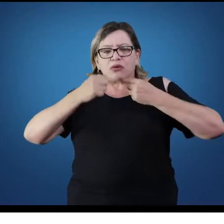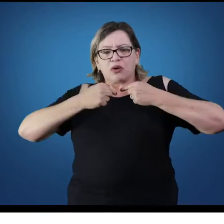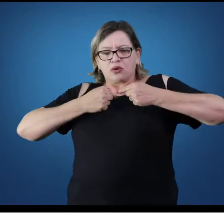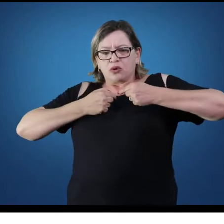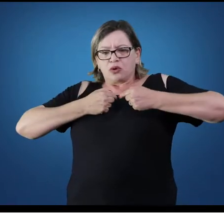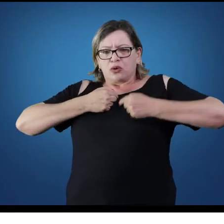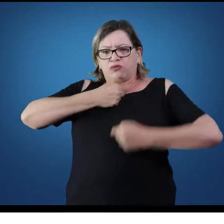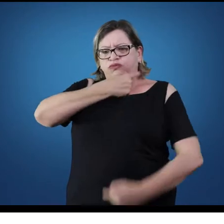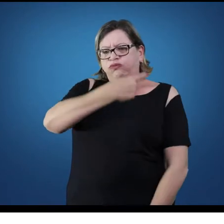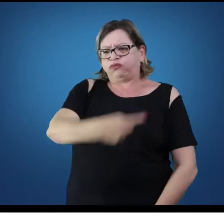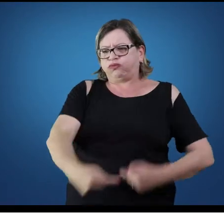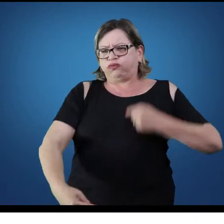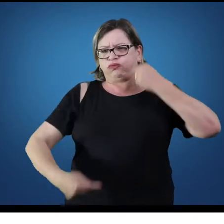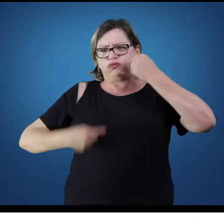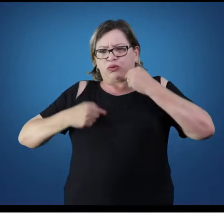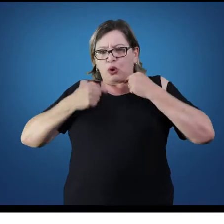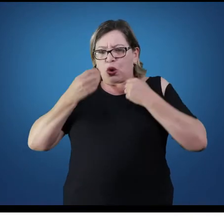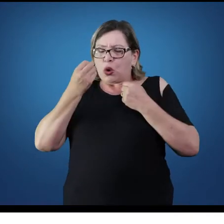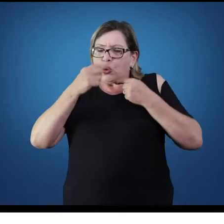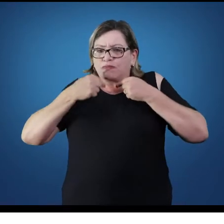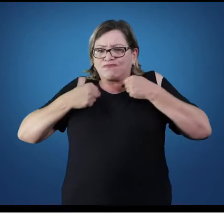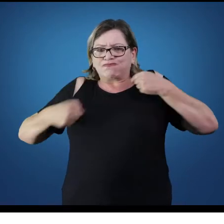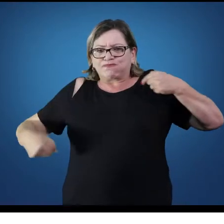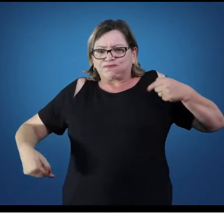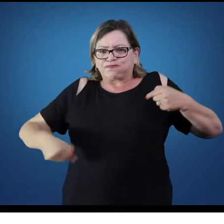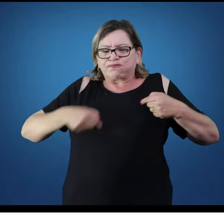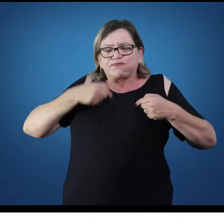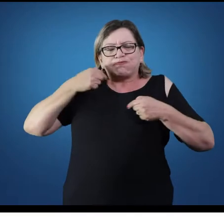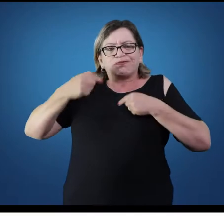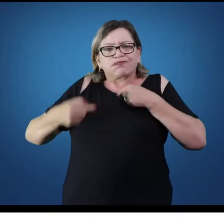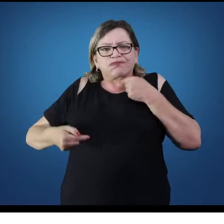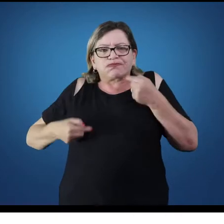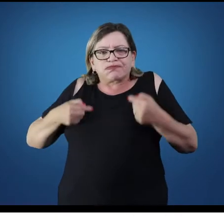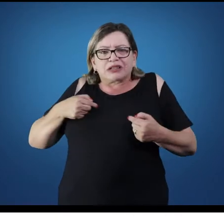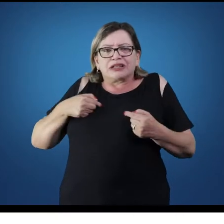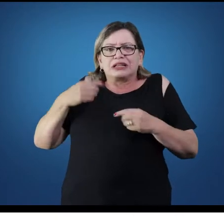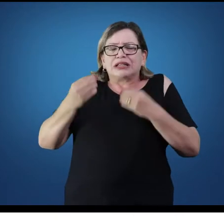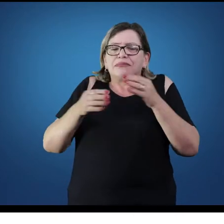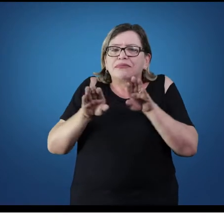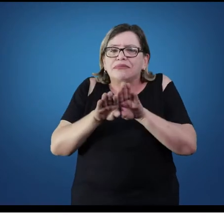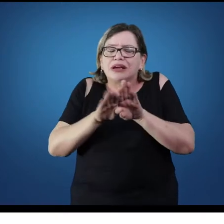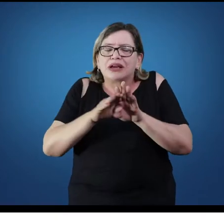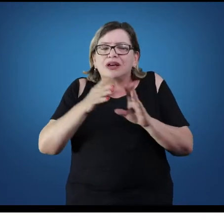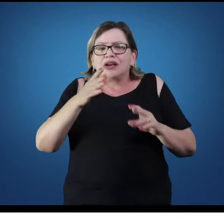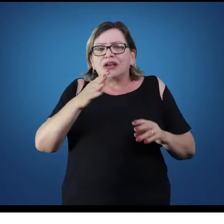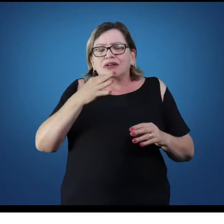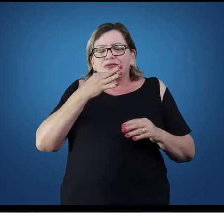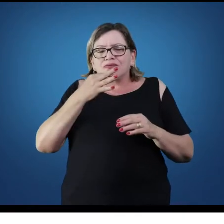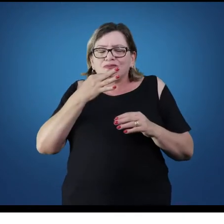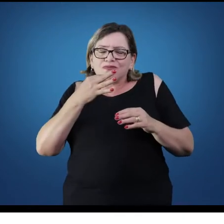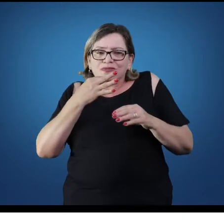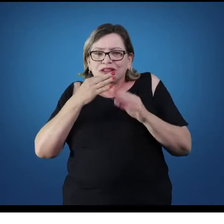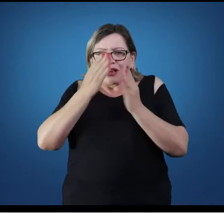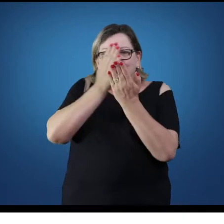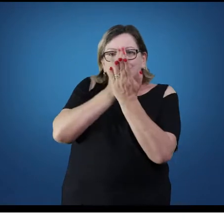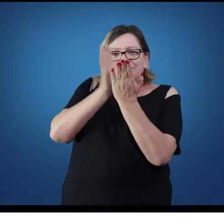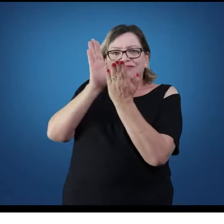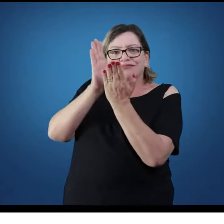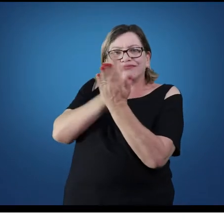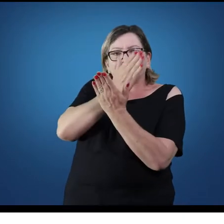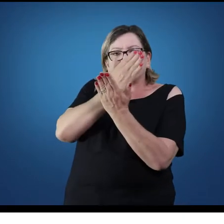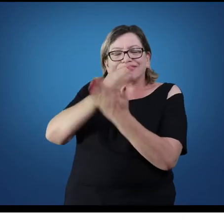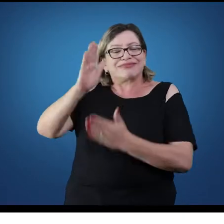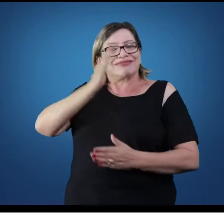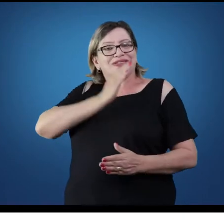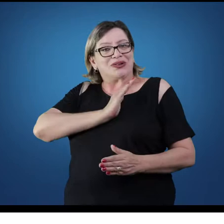do ventrículo, seja o átrio direito, o ventrículo direito, o átrio esquerdo, o ventrículo esquerdo, aonde existem as válvulas que